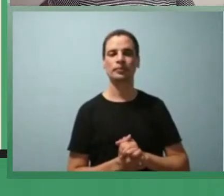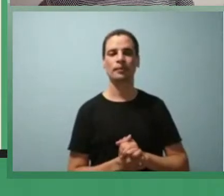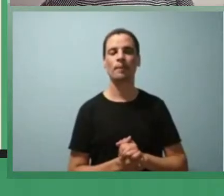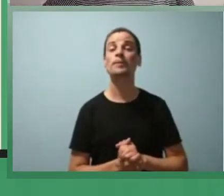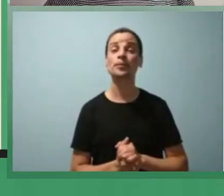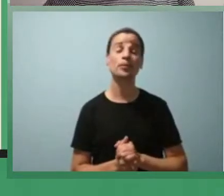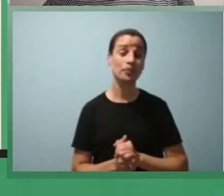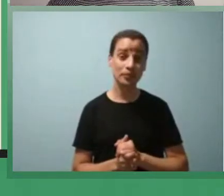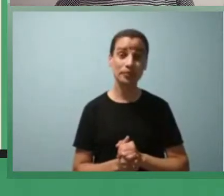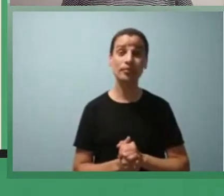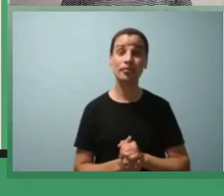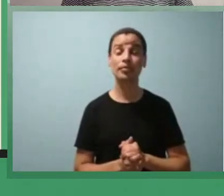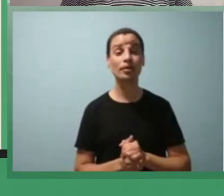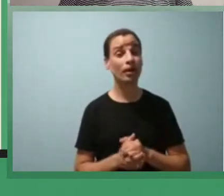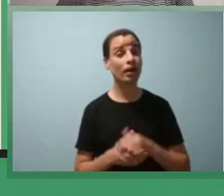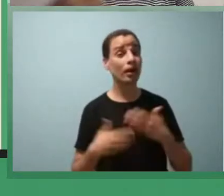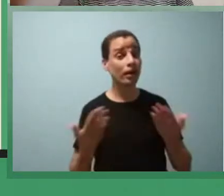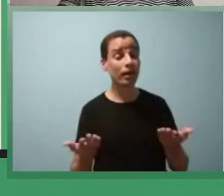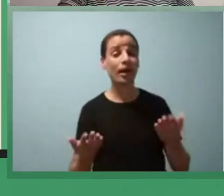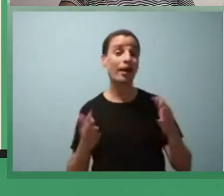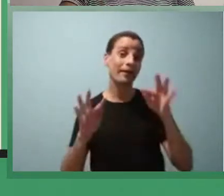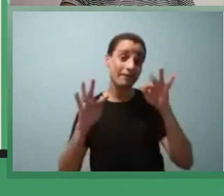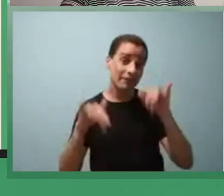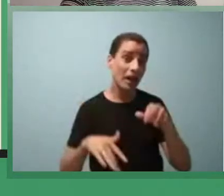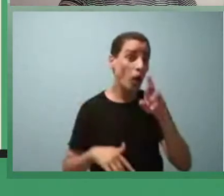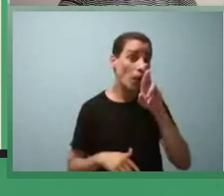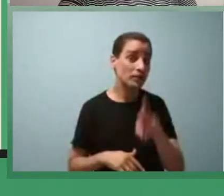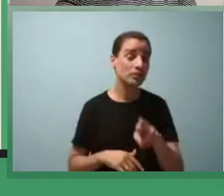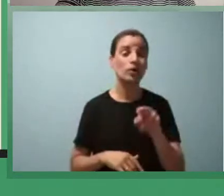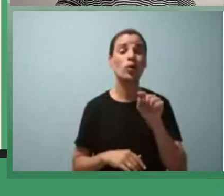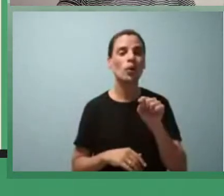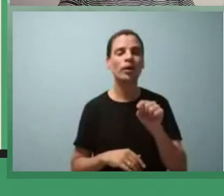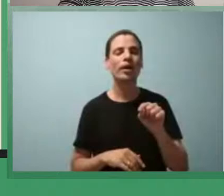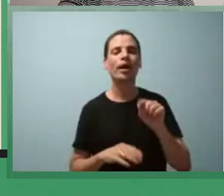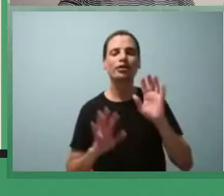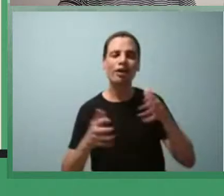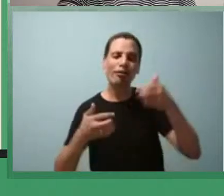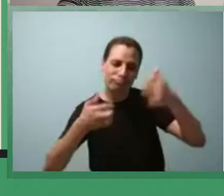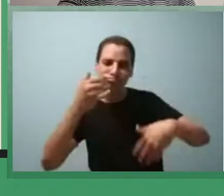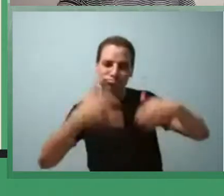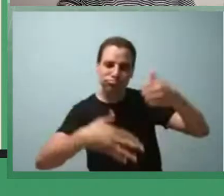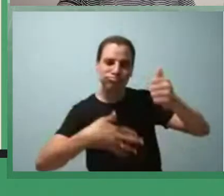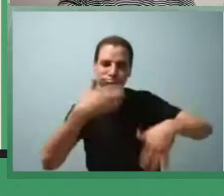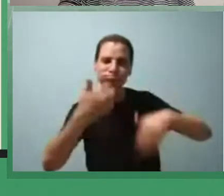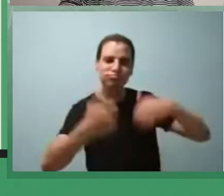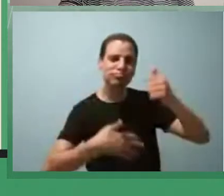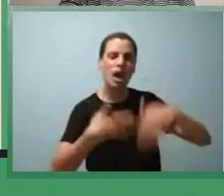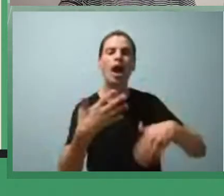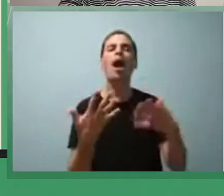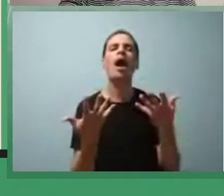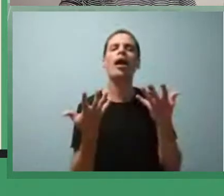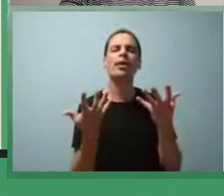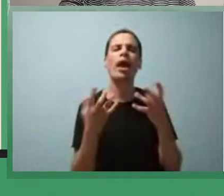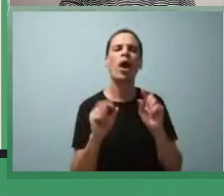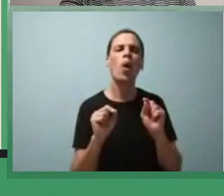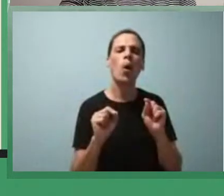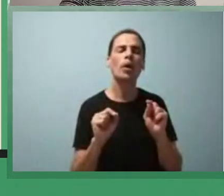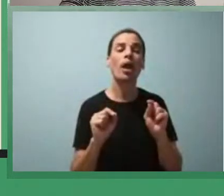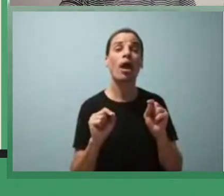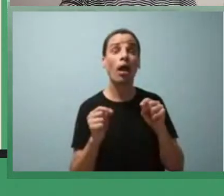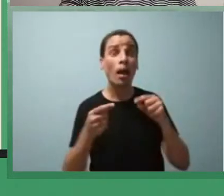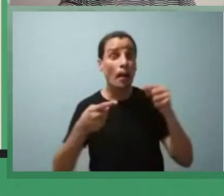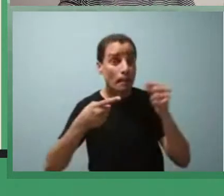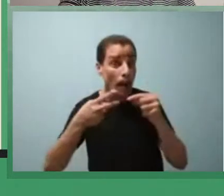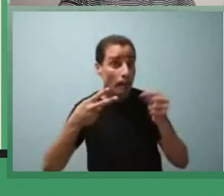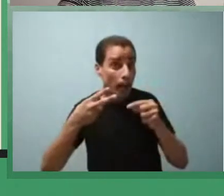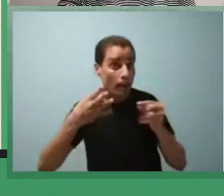e aí como consideração final diante do exposto de todo o exposto espera-se mapear as potencialidades do diálogo